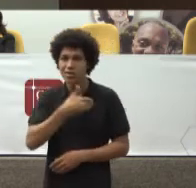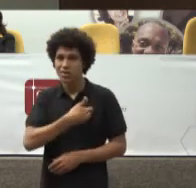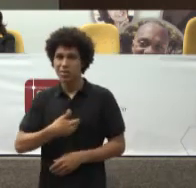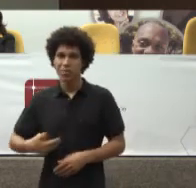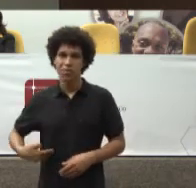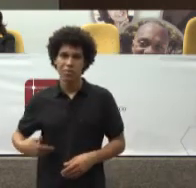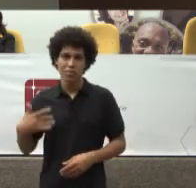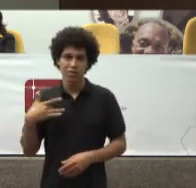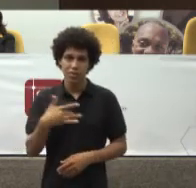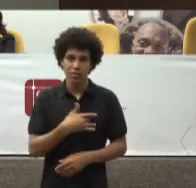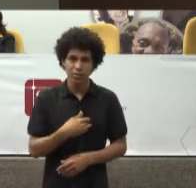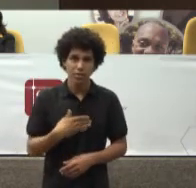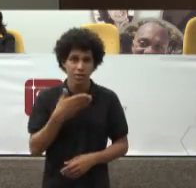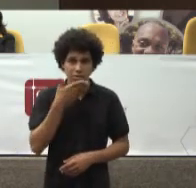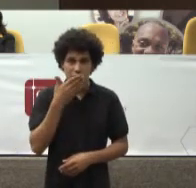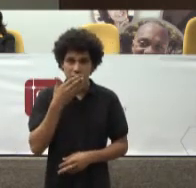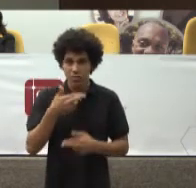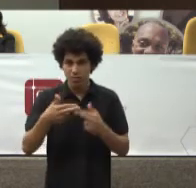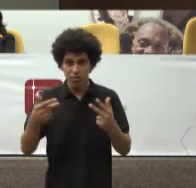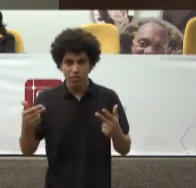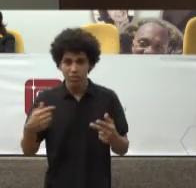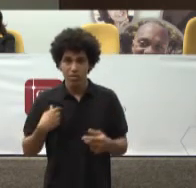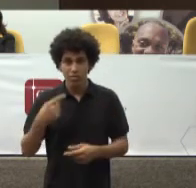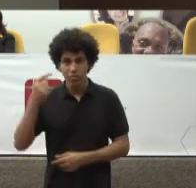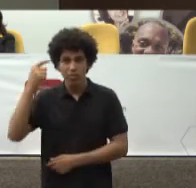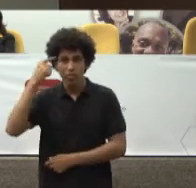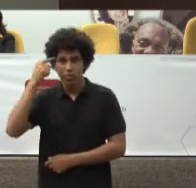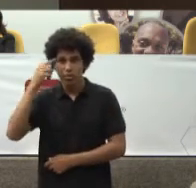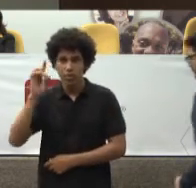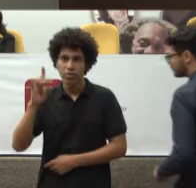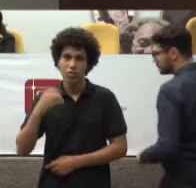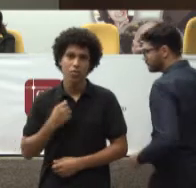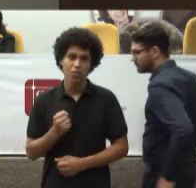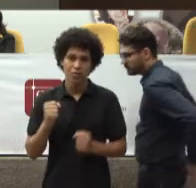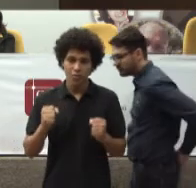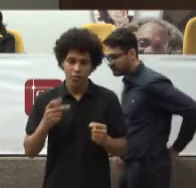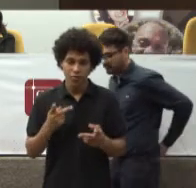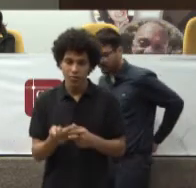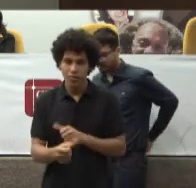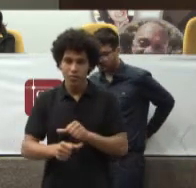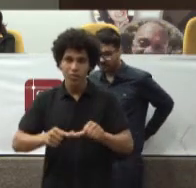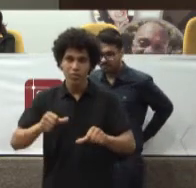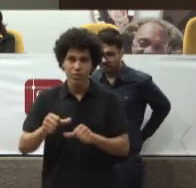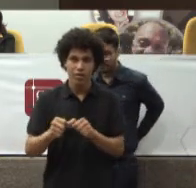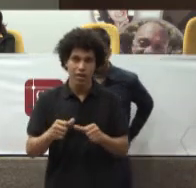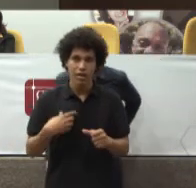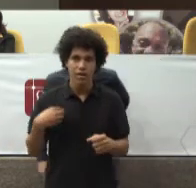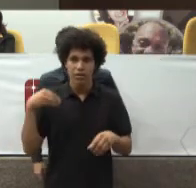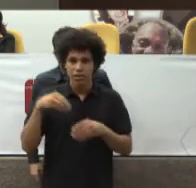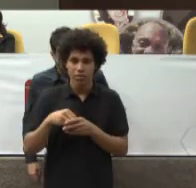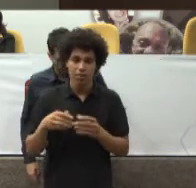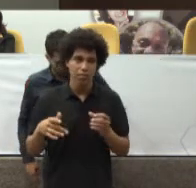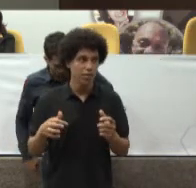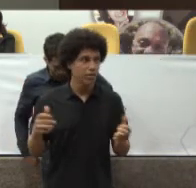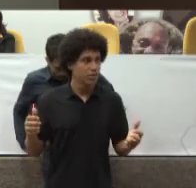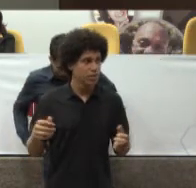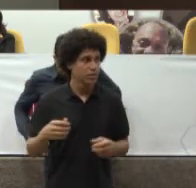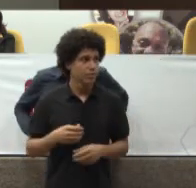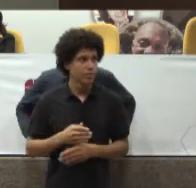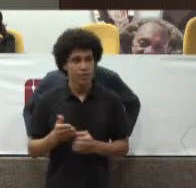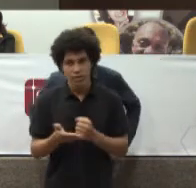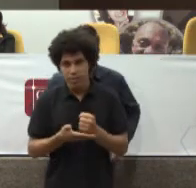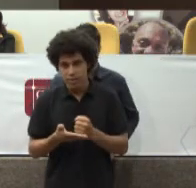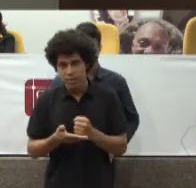judicialização Ao meu juízo Só pode ser Solvida Mediante a medicina Baseada em evidência Esse é o critério